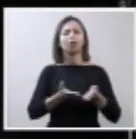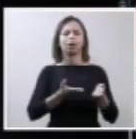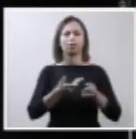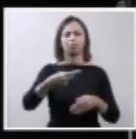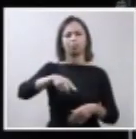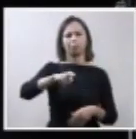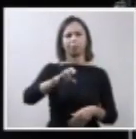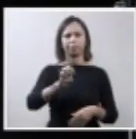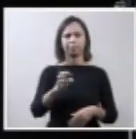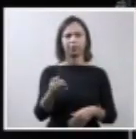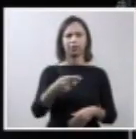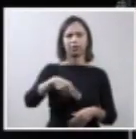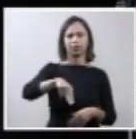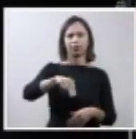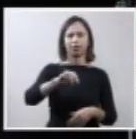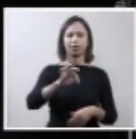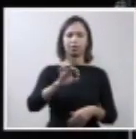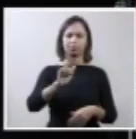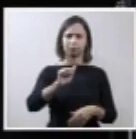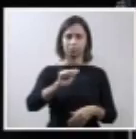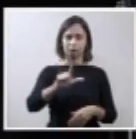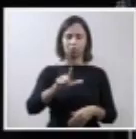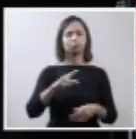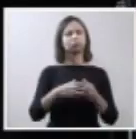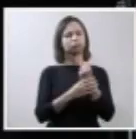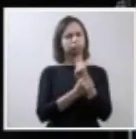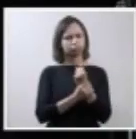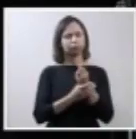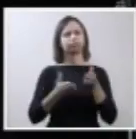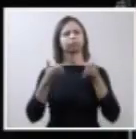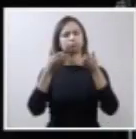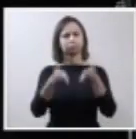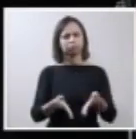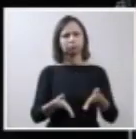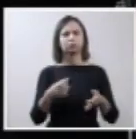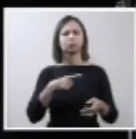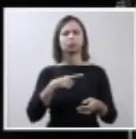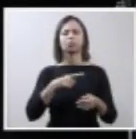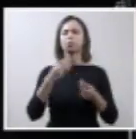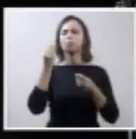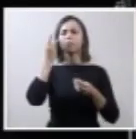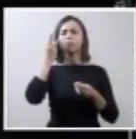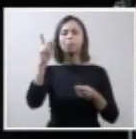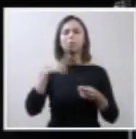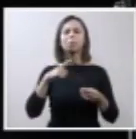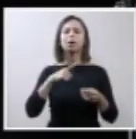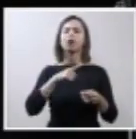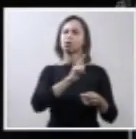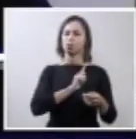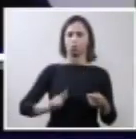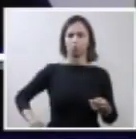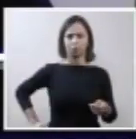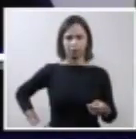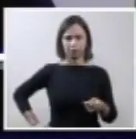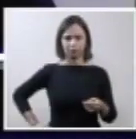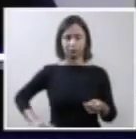recurso diagnóstico seguro, acessível e com possível cobertura universal pelo sistema público de saúde.